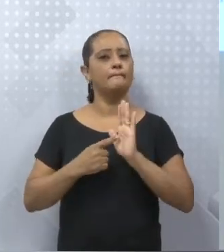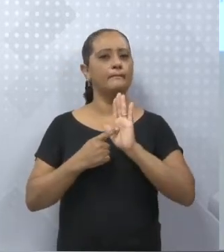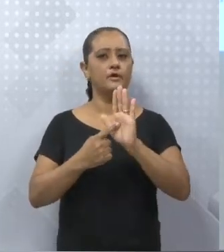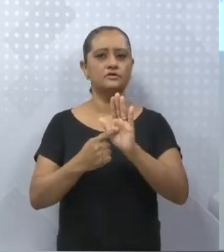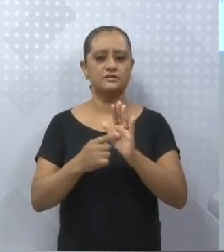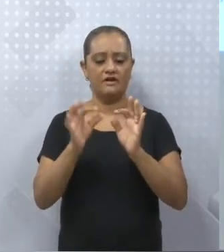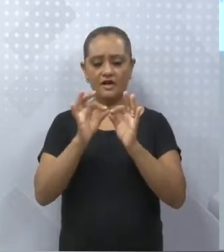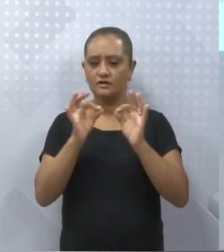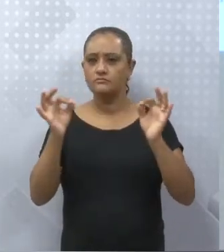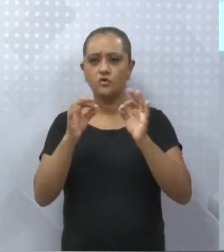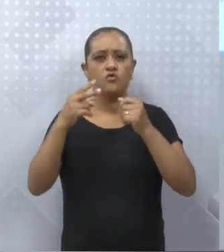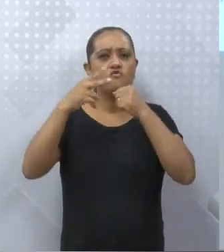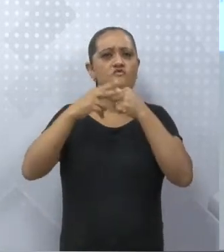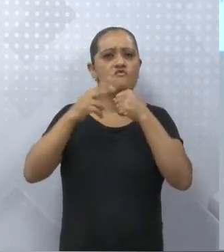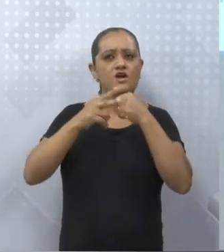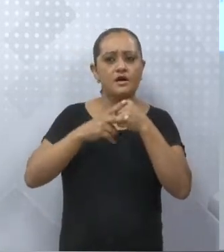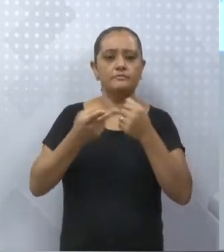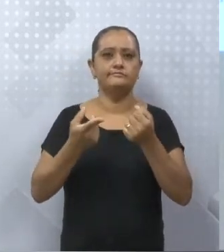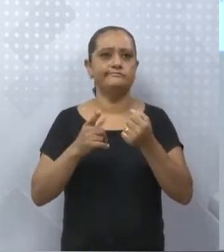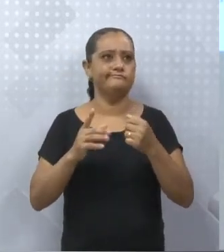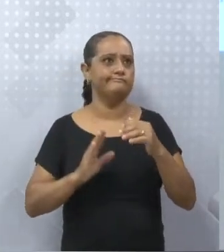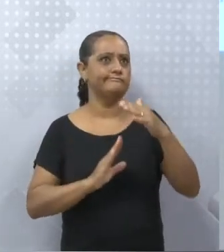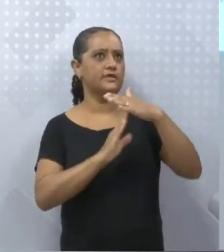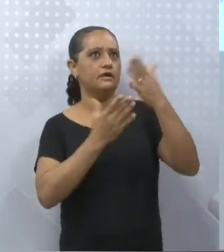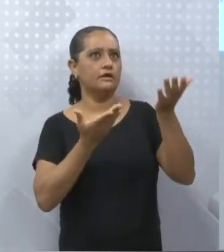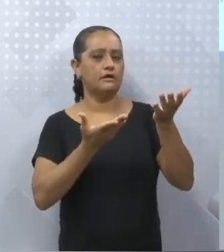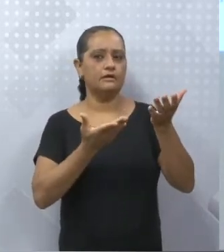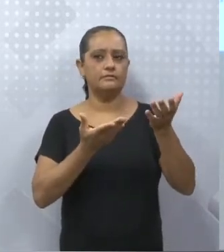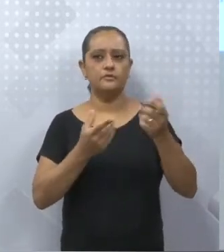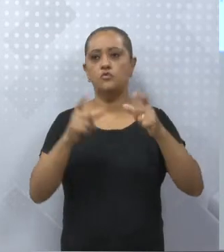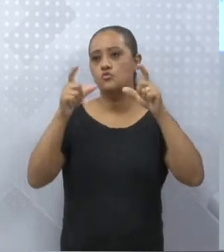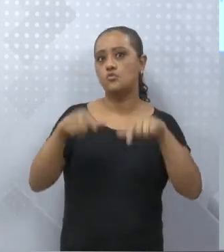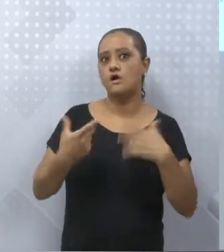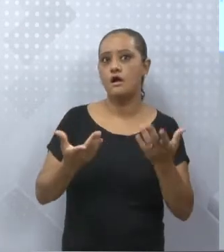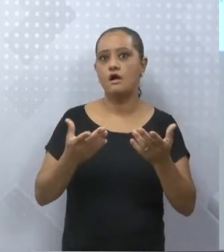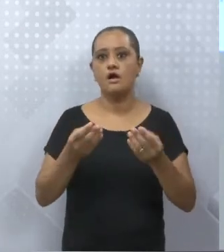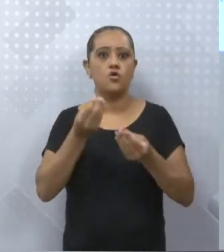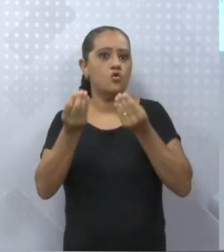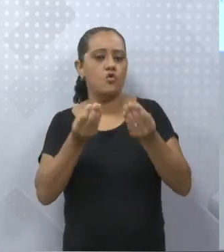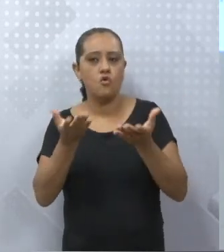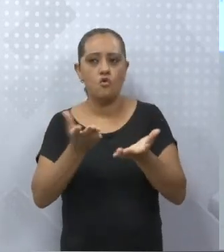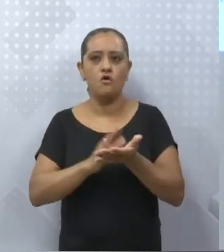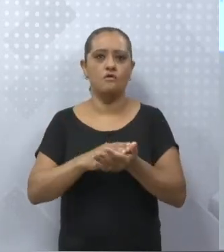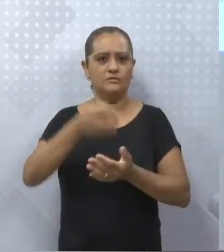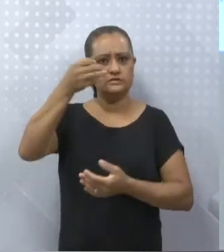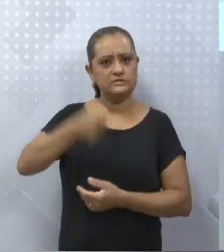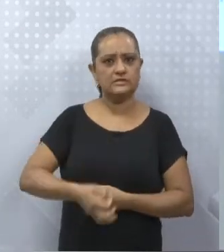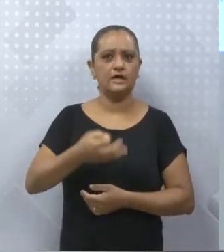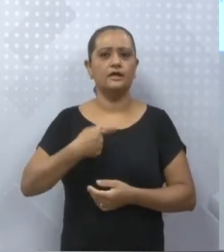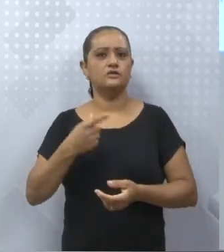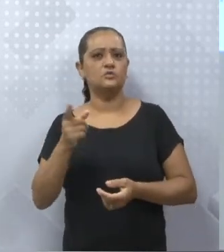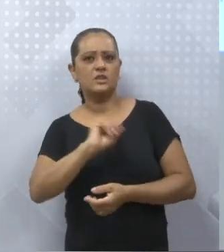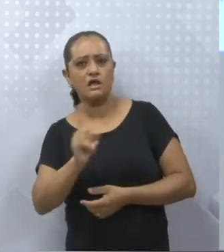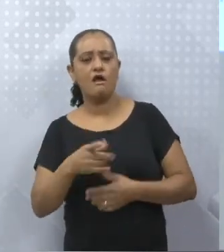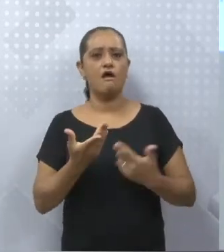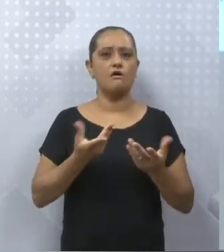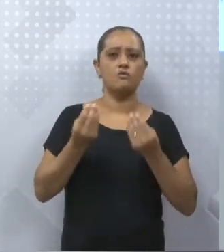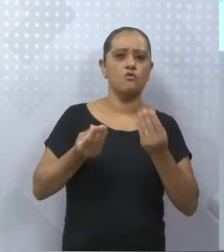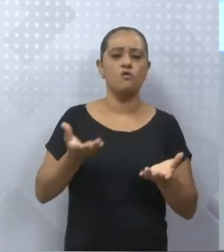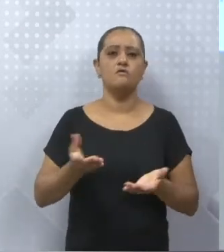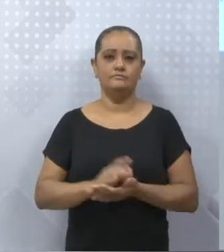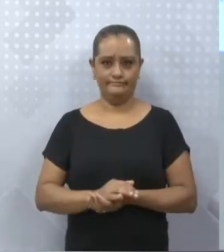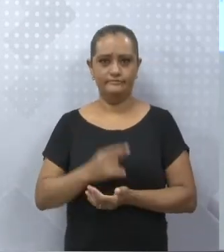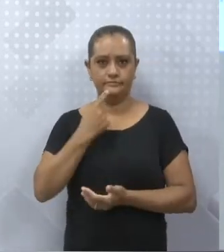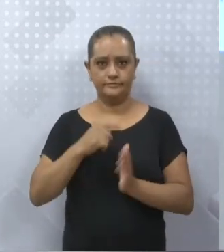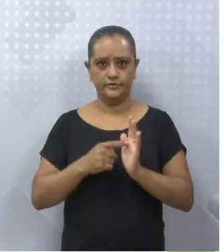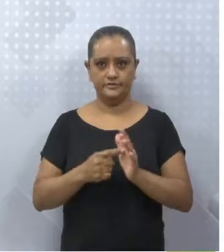circunstância de tempo, modo, lugar, afirmação, negação, e aí vocês lembram.